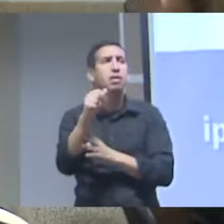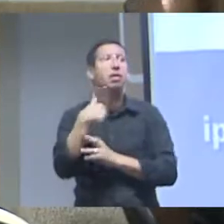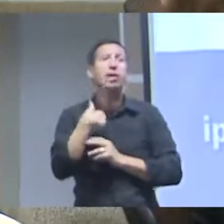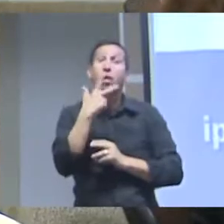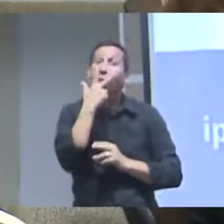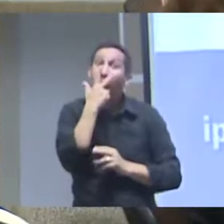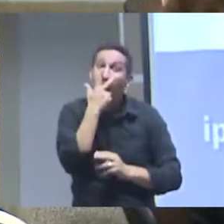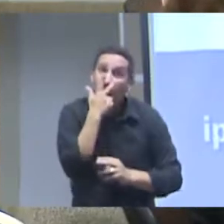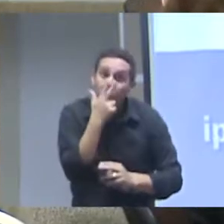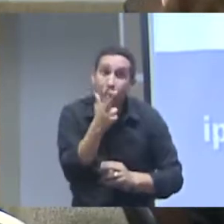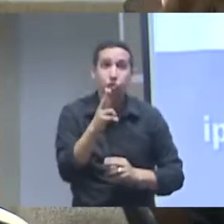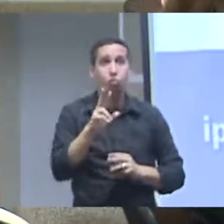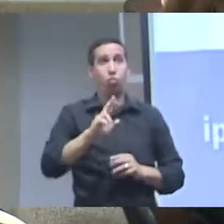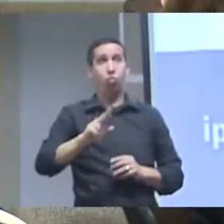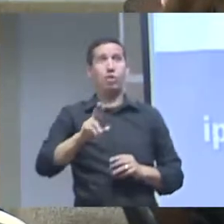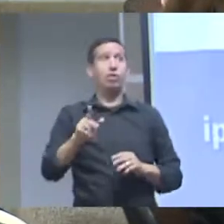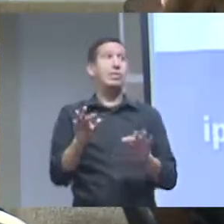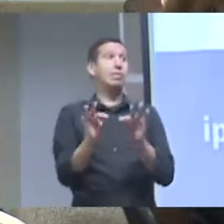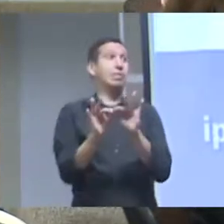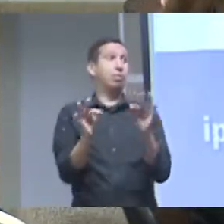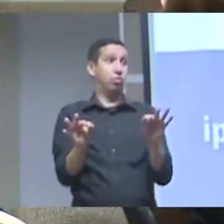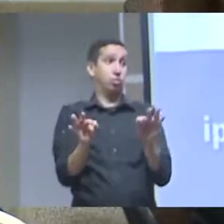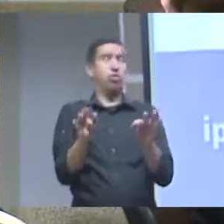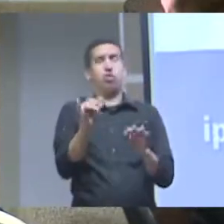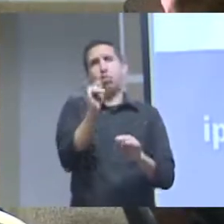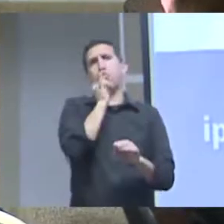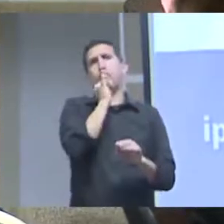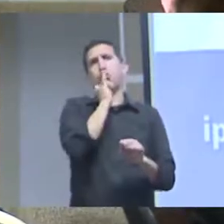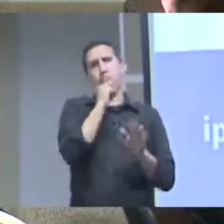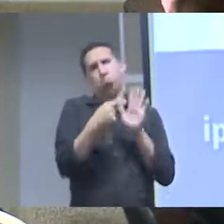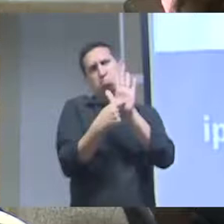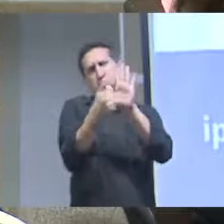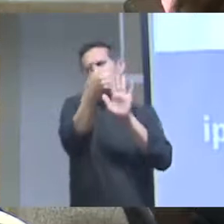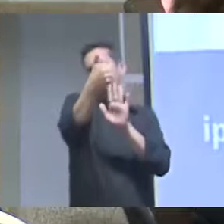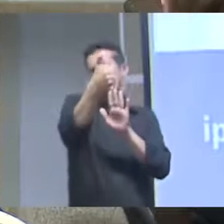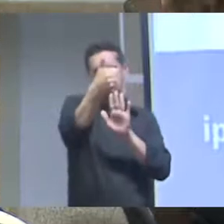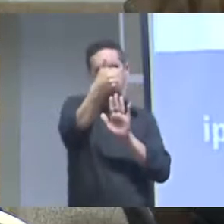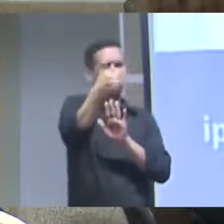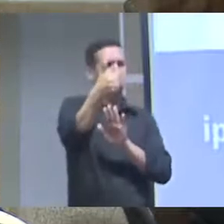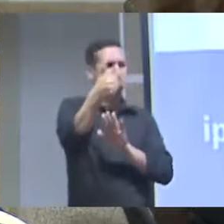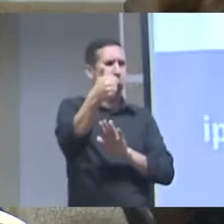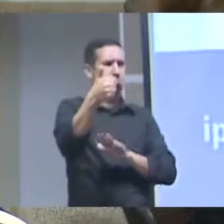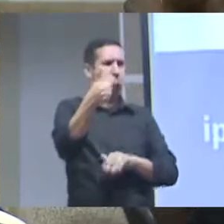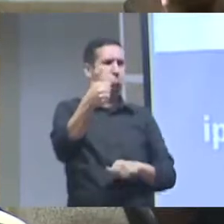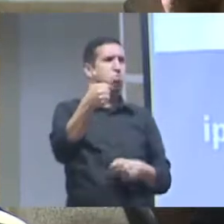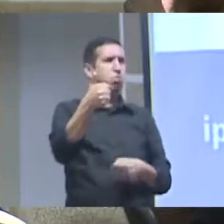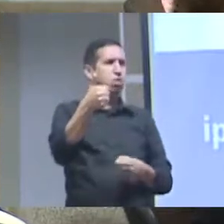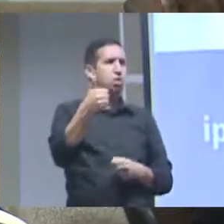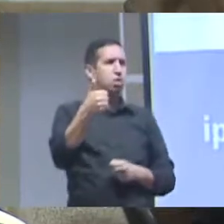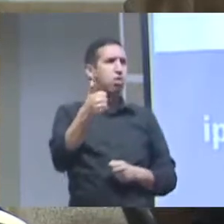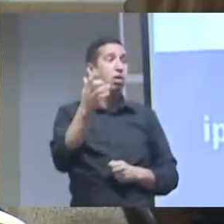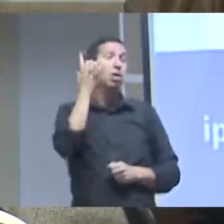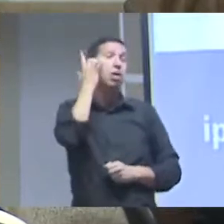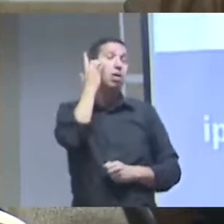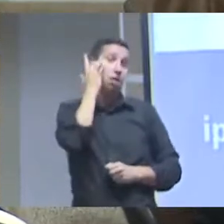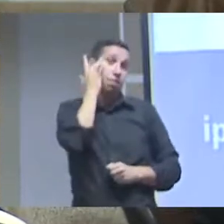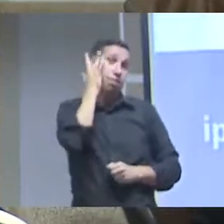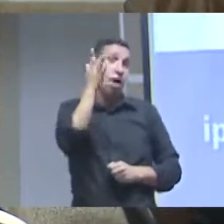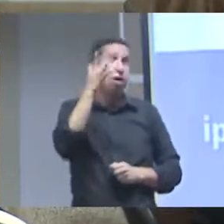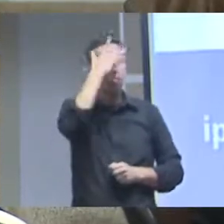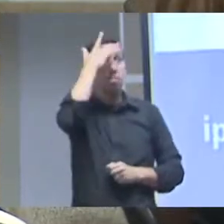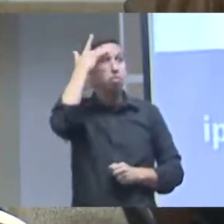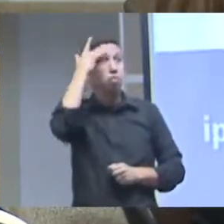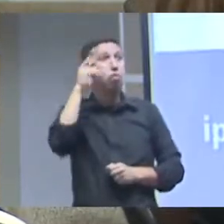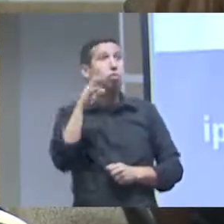problematizar um pouco porque eu acho que não é tão simples você trouxe um exemplo aqui que tudo bem era por ponto ali era